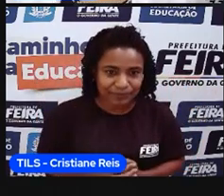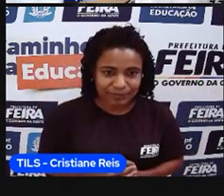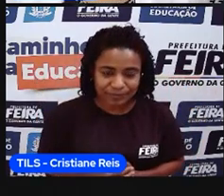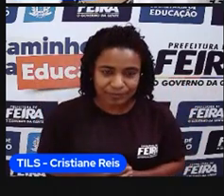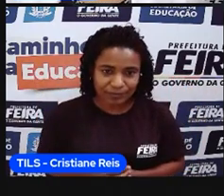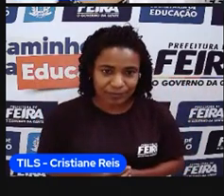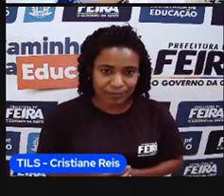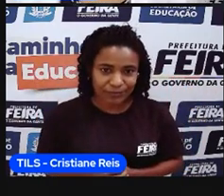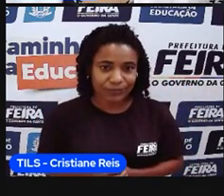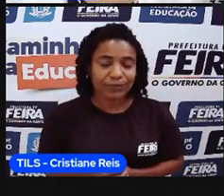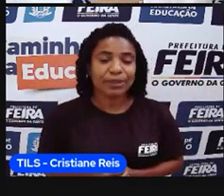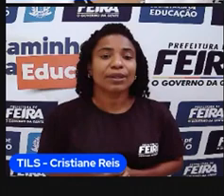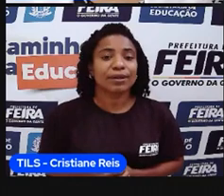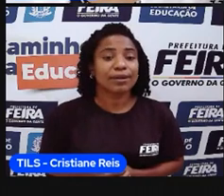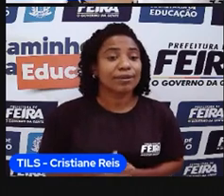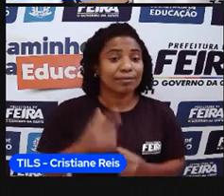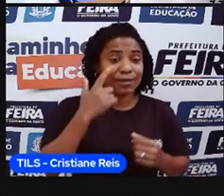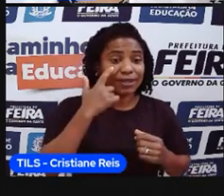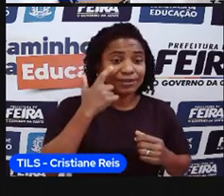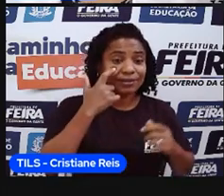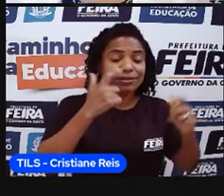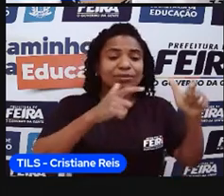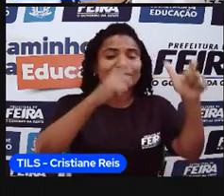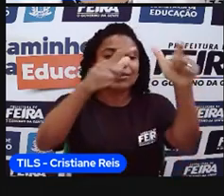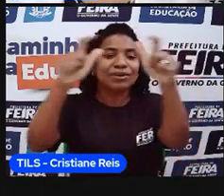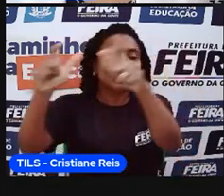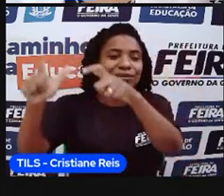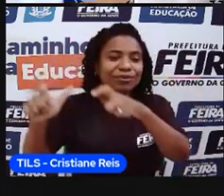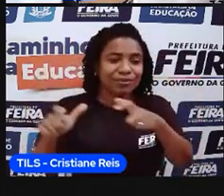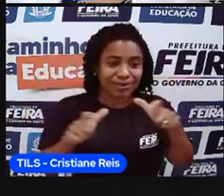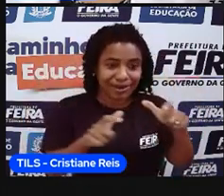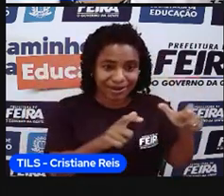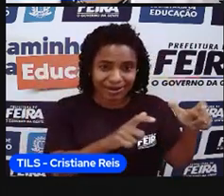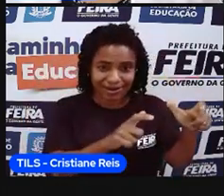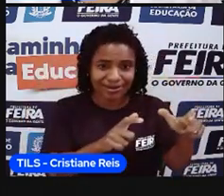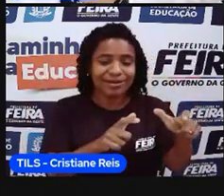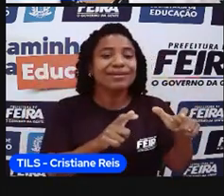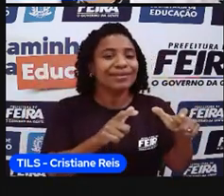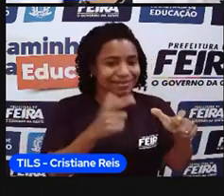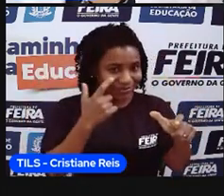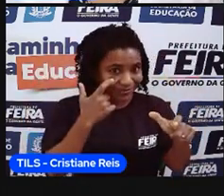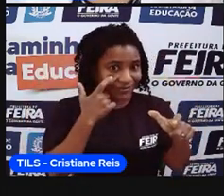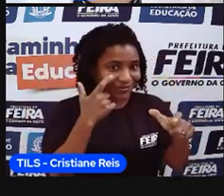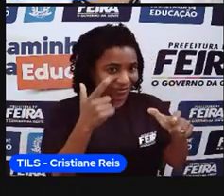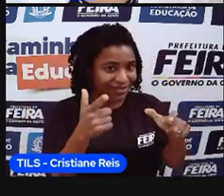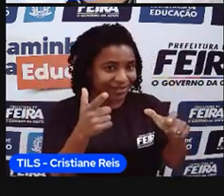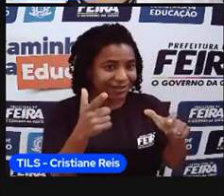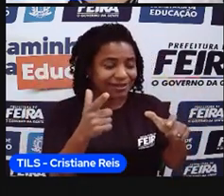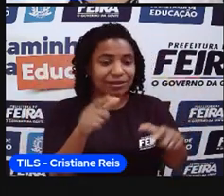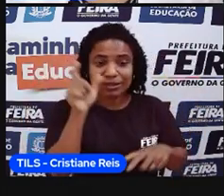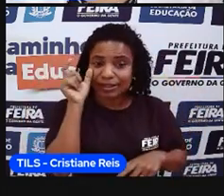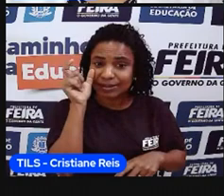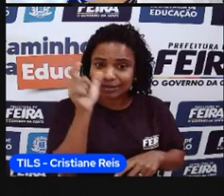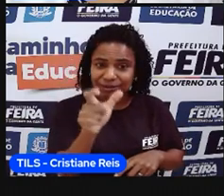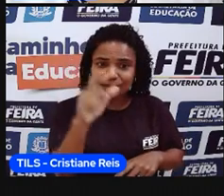Aí, tem uma localização geológica. Essa é bastante interessante, né? Chamar a atenção. Que o Brasil está aqui, no meio da placa, né?